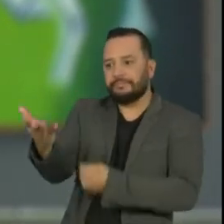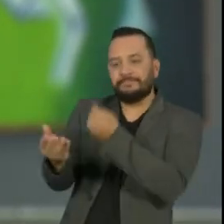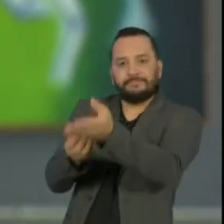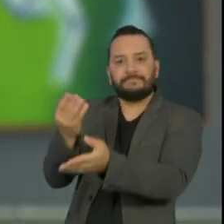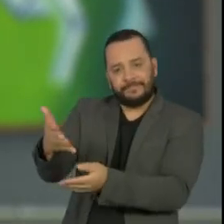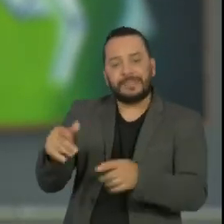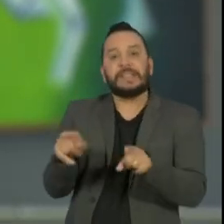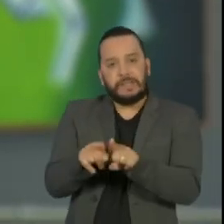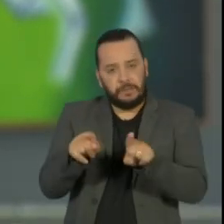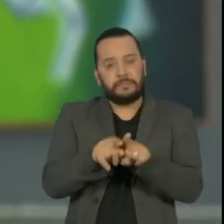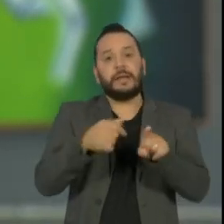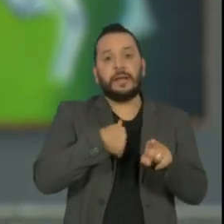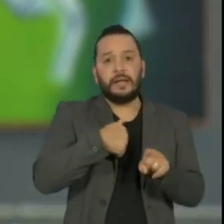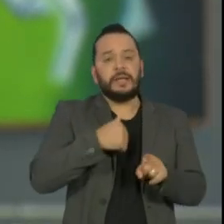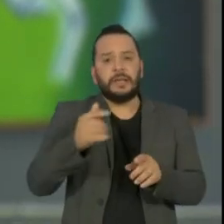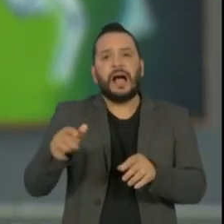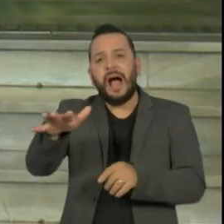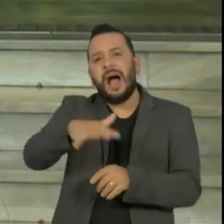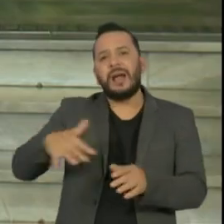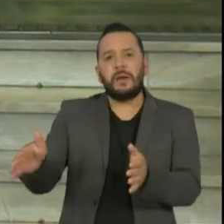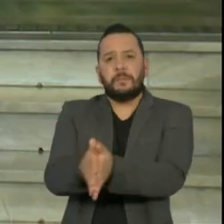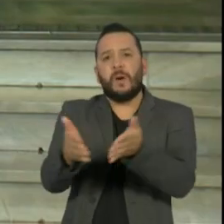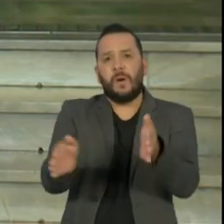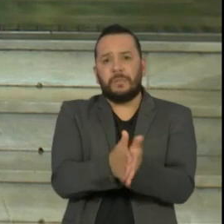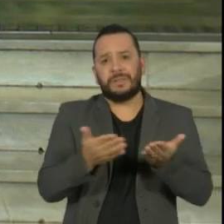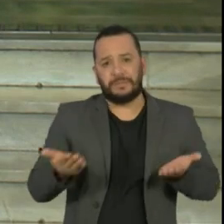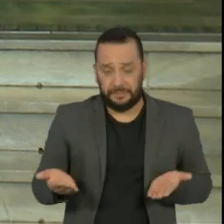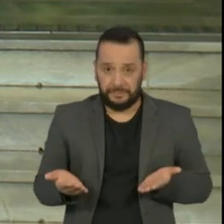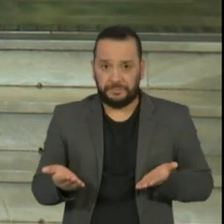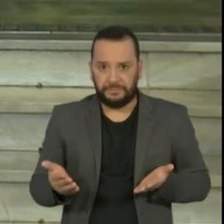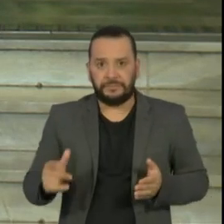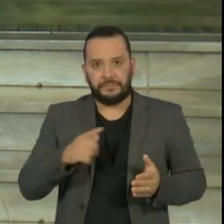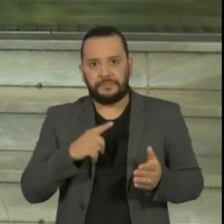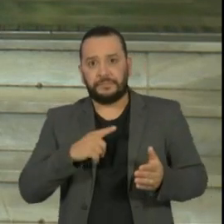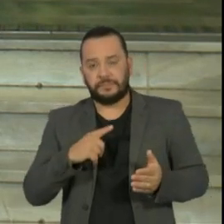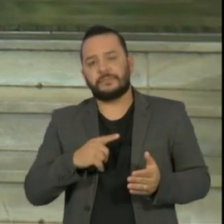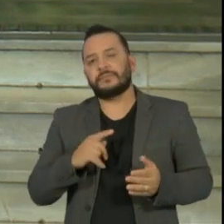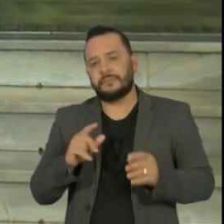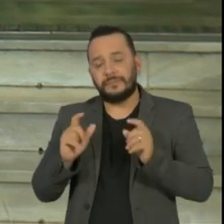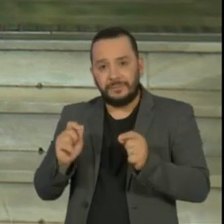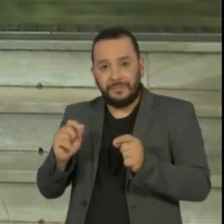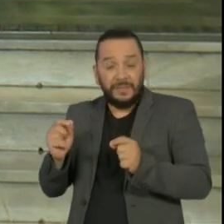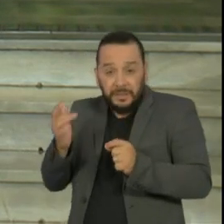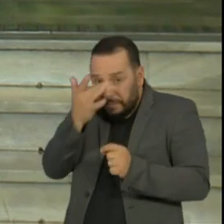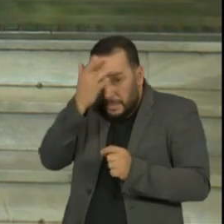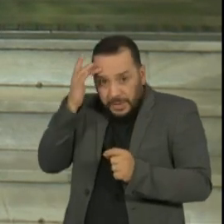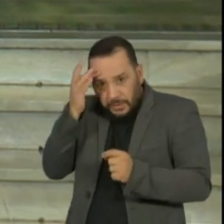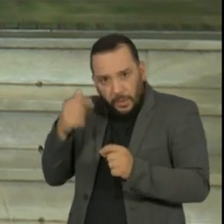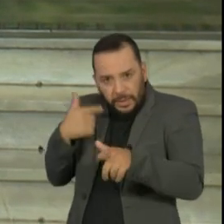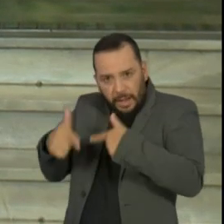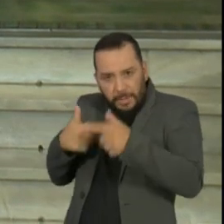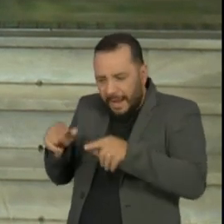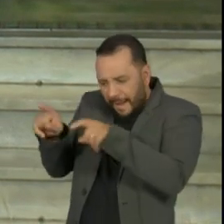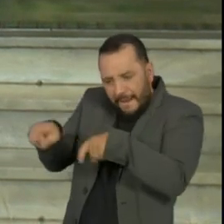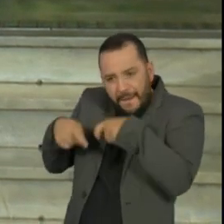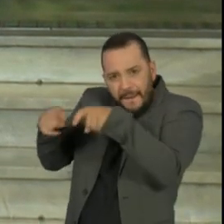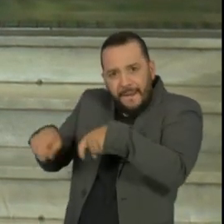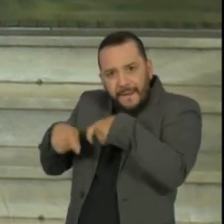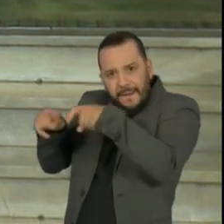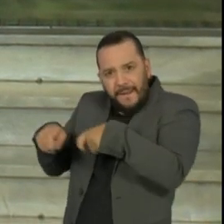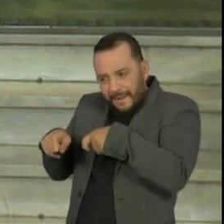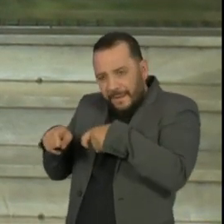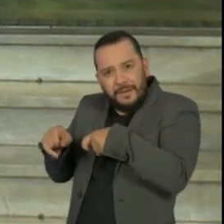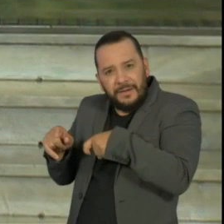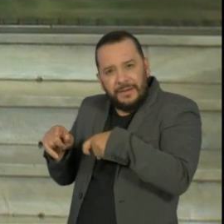e também a comunidades carentes. As cestas geram renda para esses pequenos produtores, inclusive muitos deles